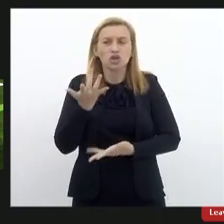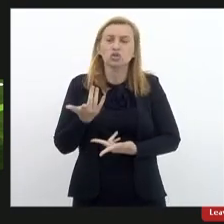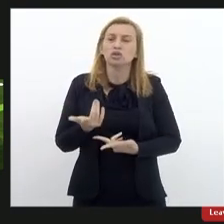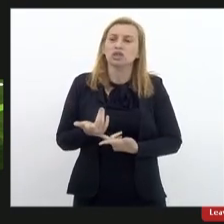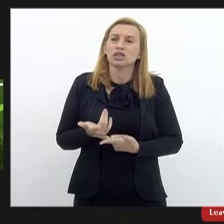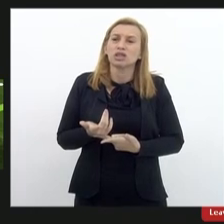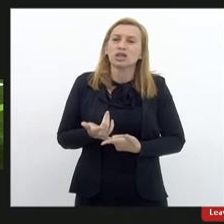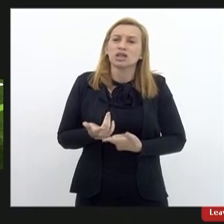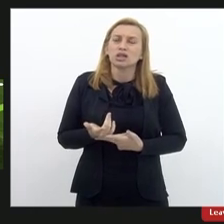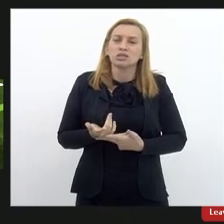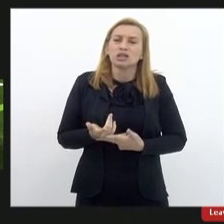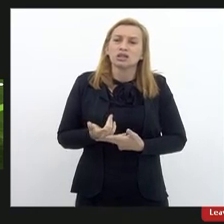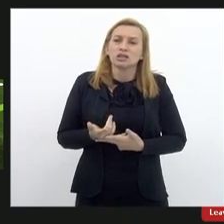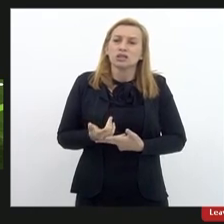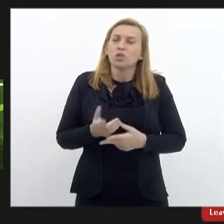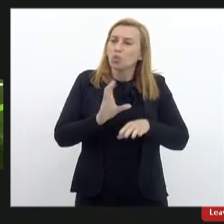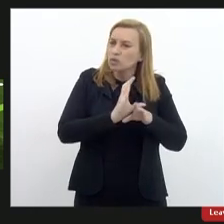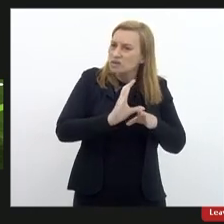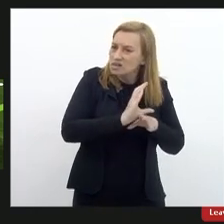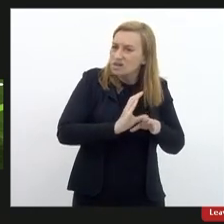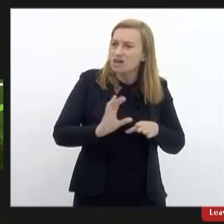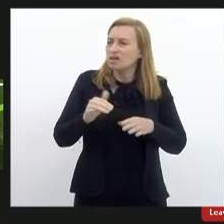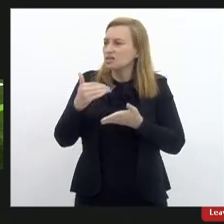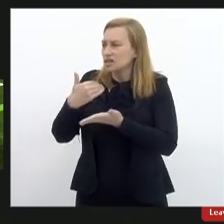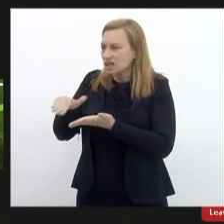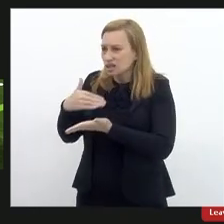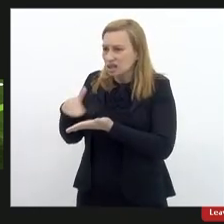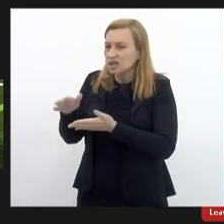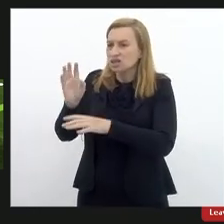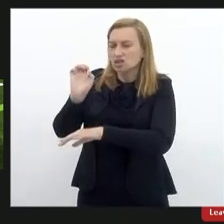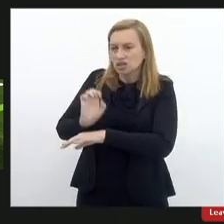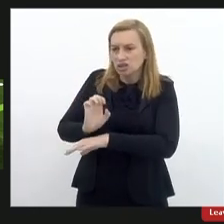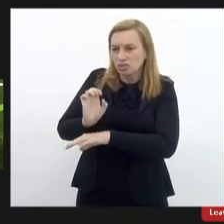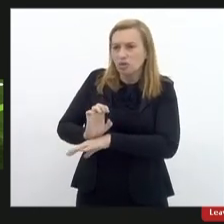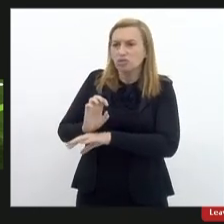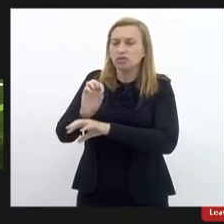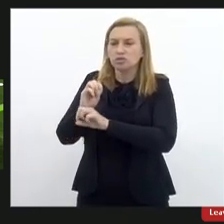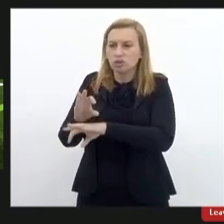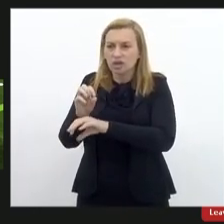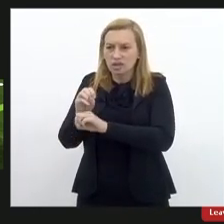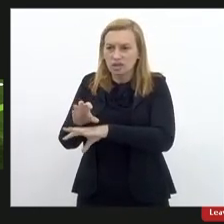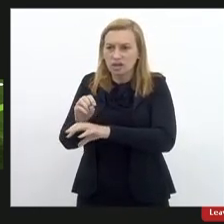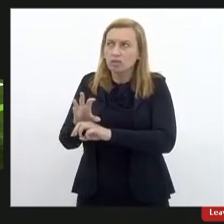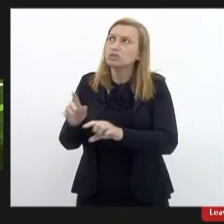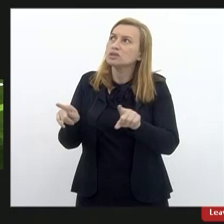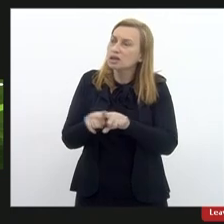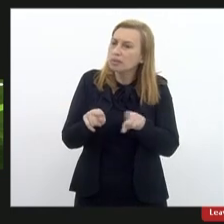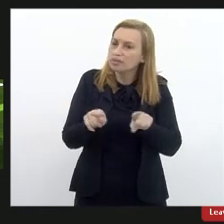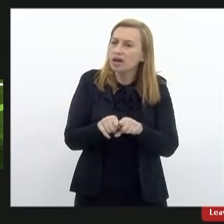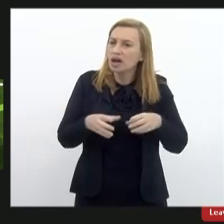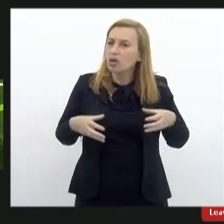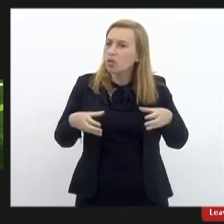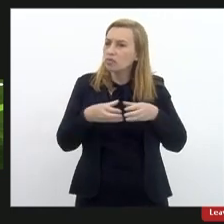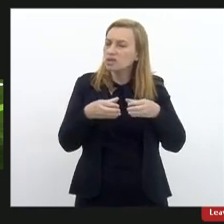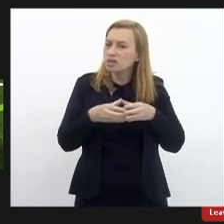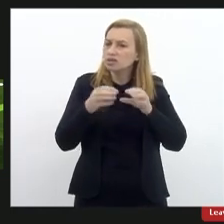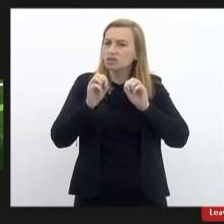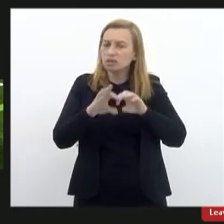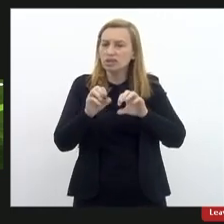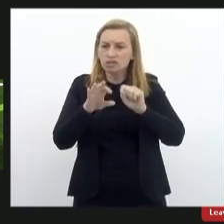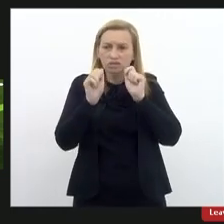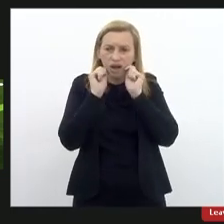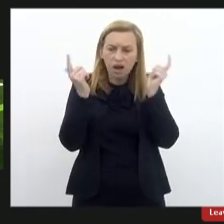tanto o Conselho como a Secretaria Estadual de Educação, assim como a Comissão de Educação da